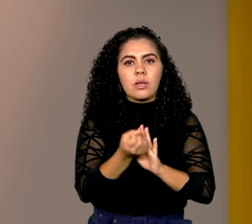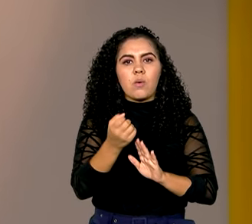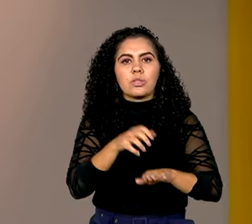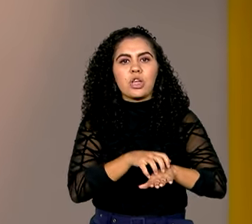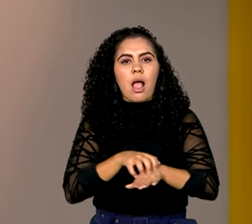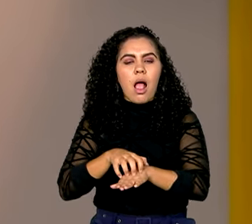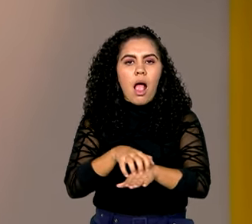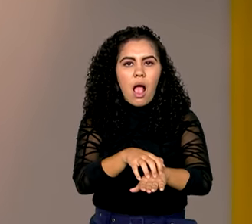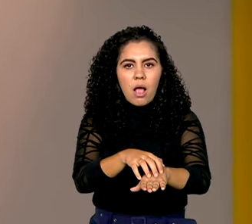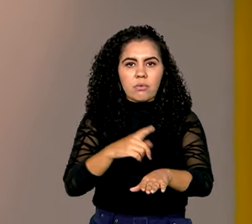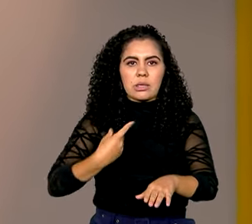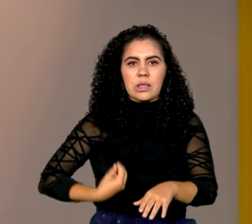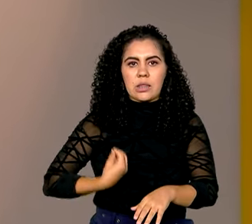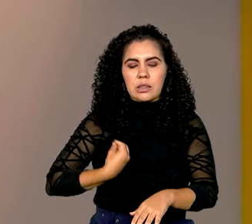circulação na cidade de São Paulo.